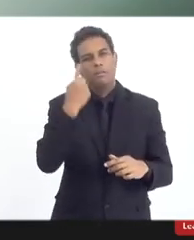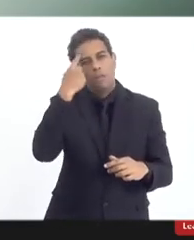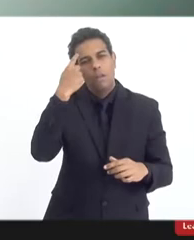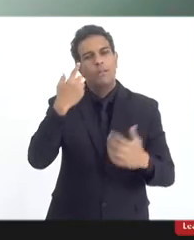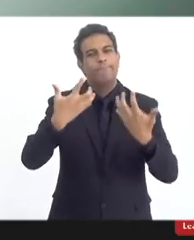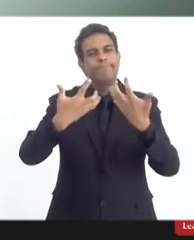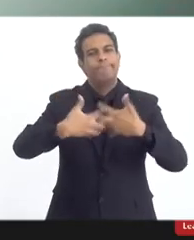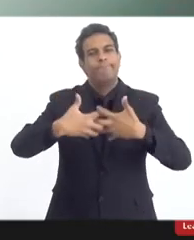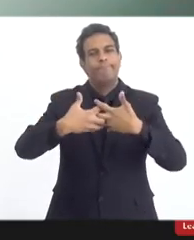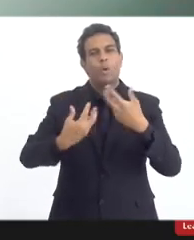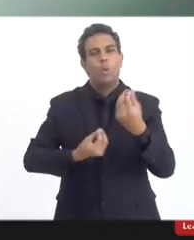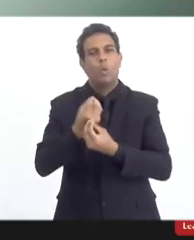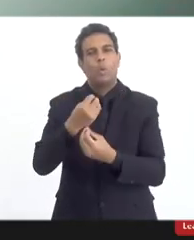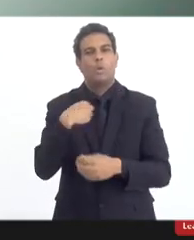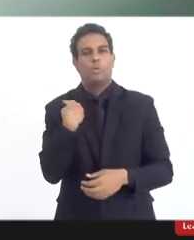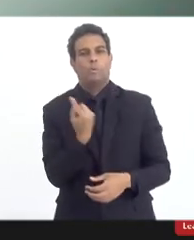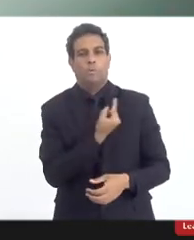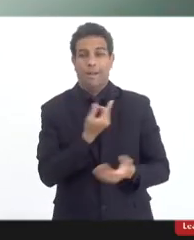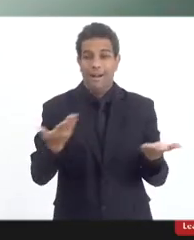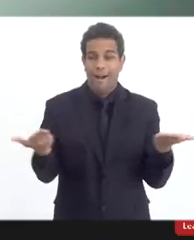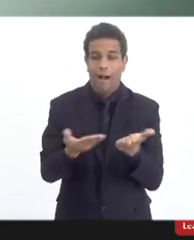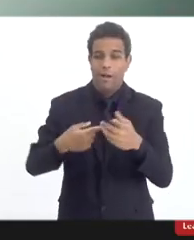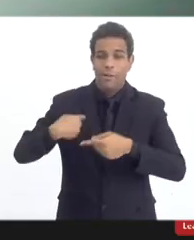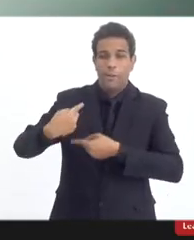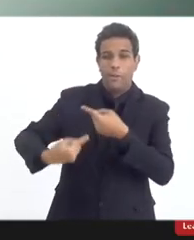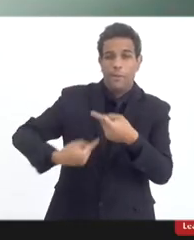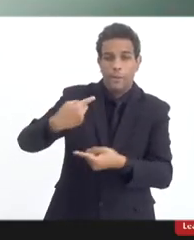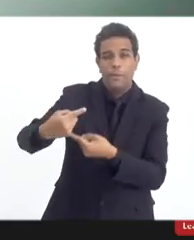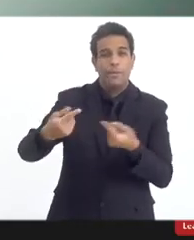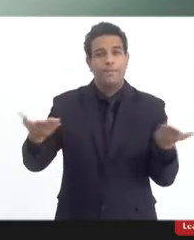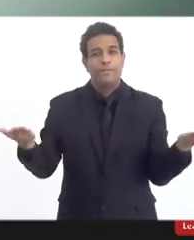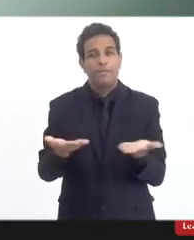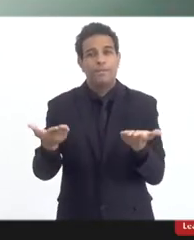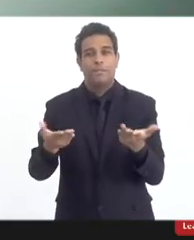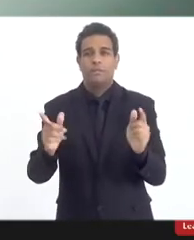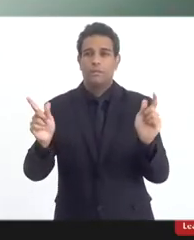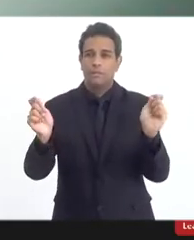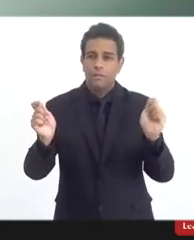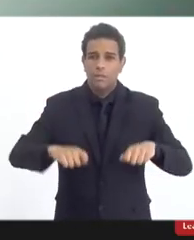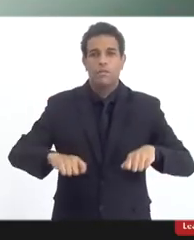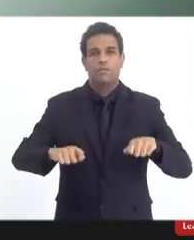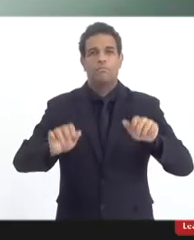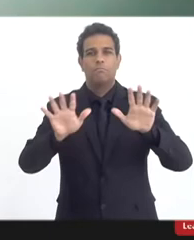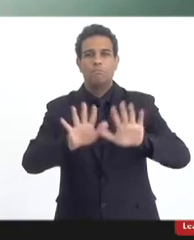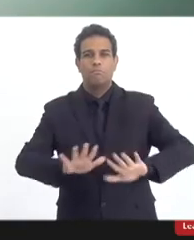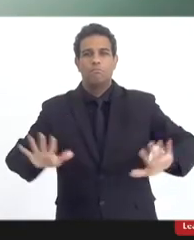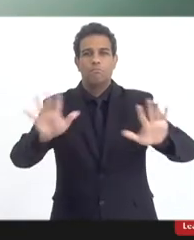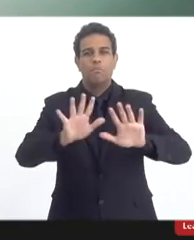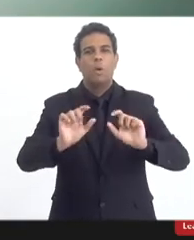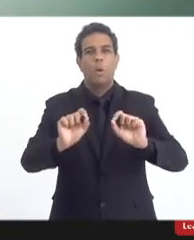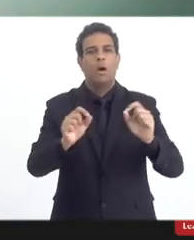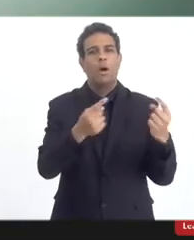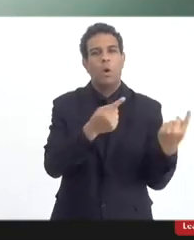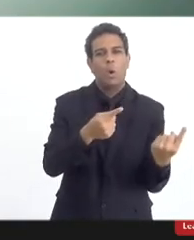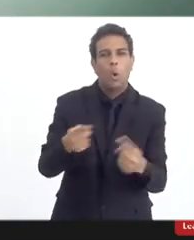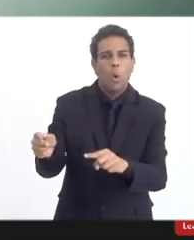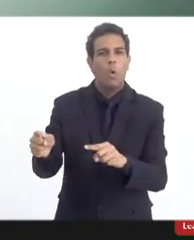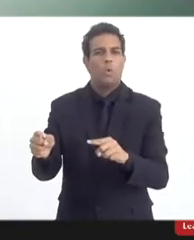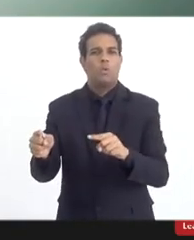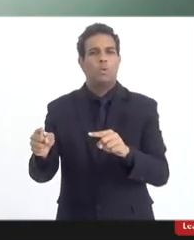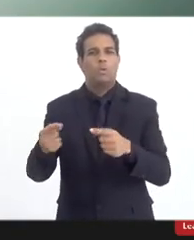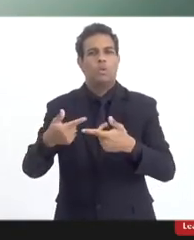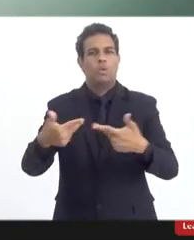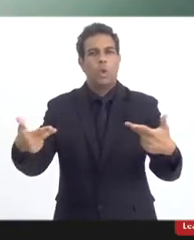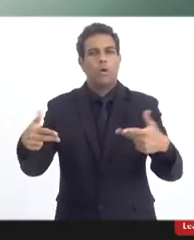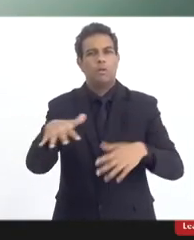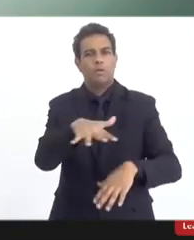que ele diz o seguinte, que nesses dias atuais, quando existem várias formas de eliminar e ignorar os outros,